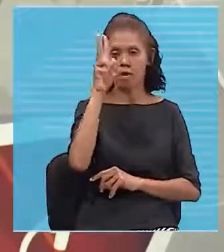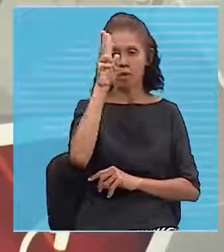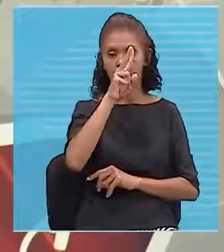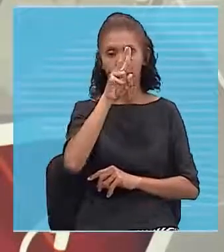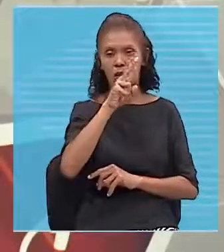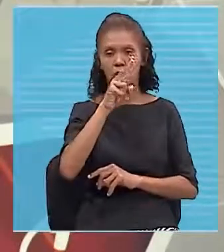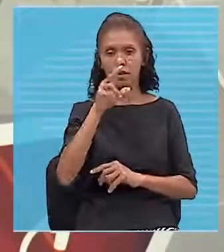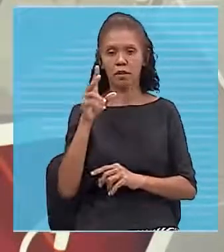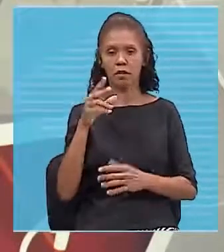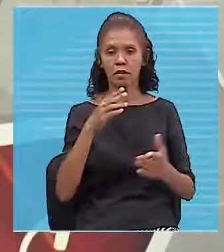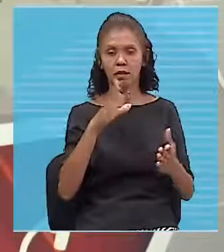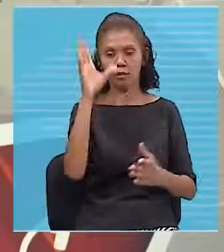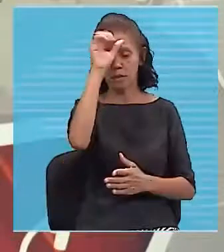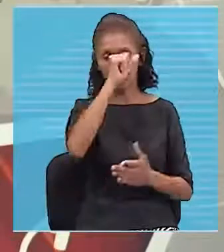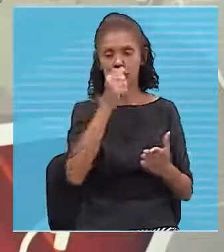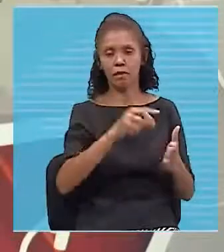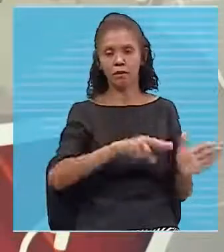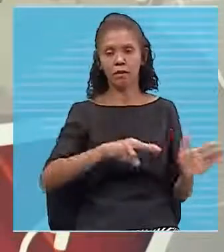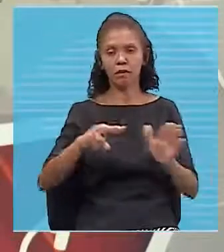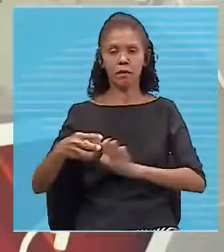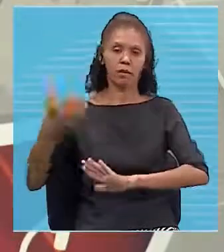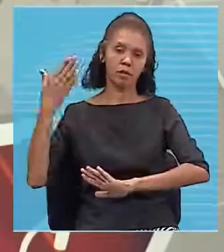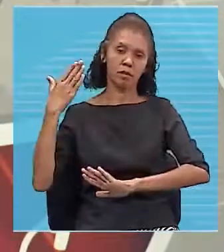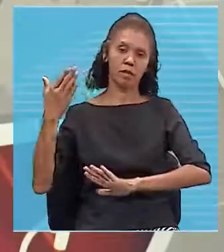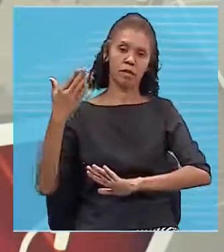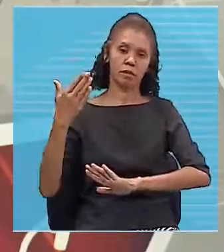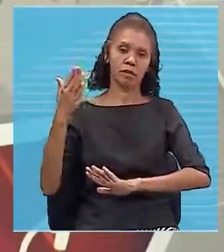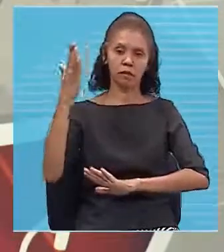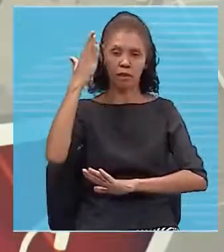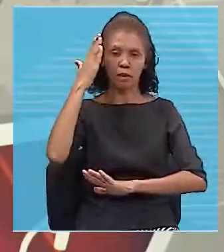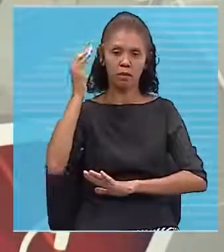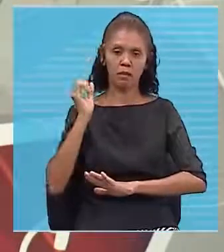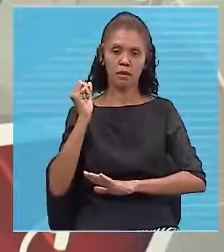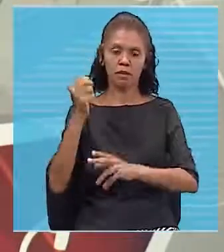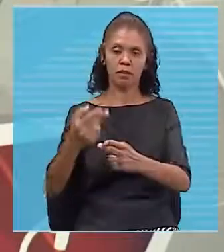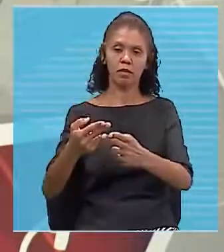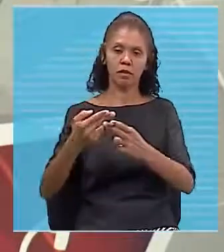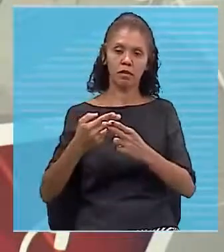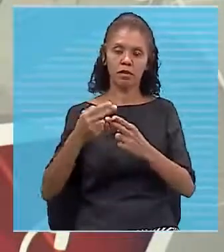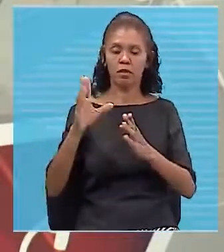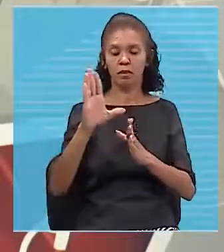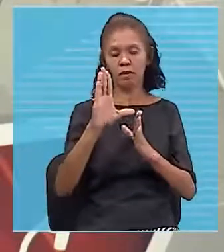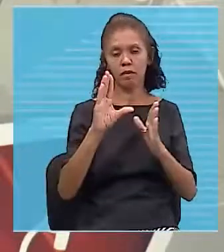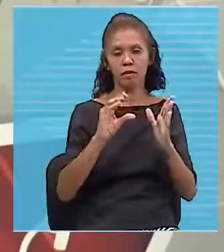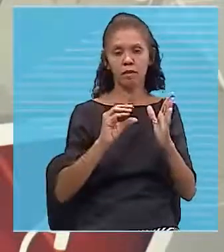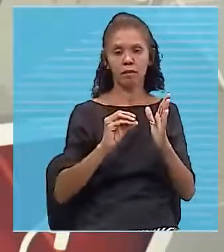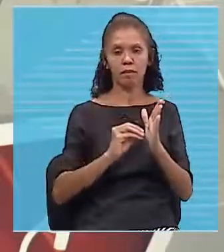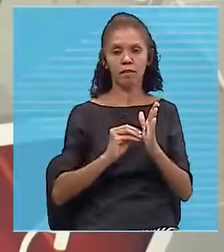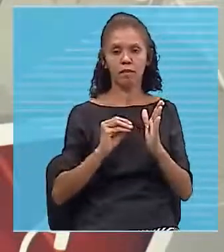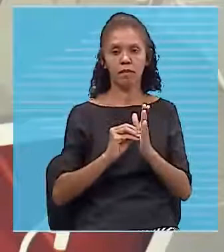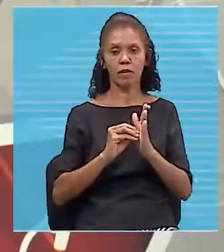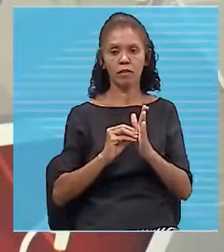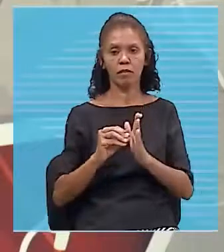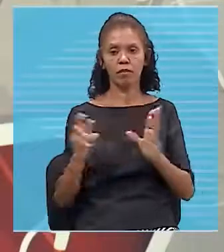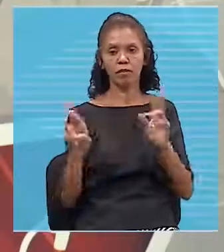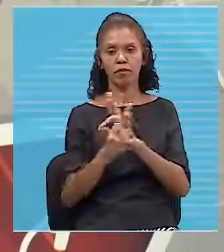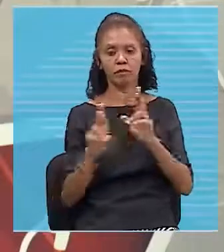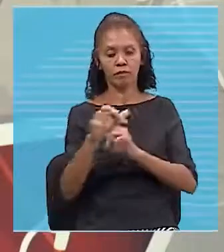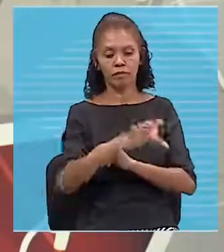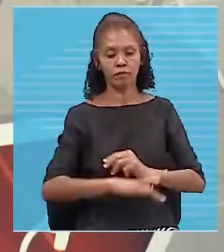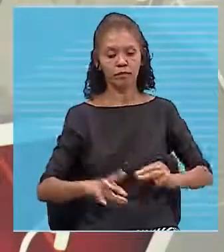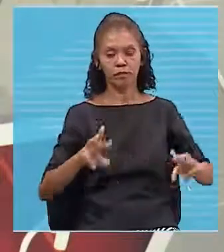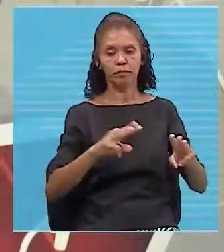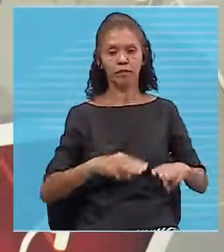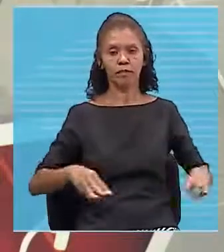mês de agosto sabendo trabalhar muito bem esse conteúdo de campo magnético em um